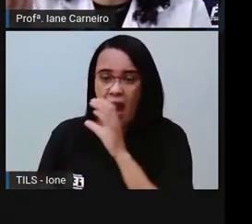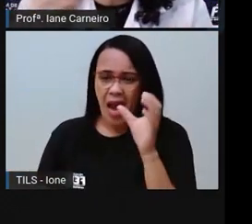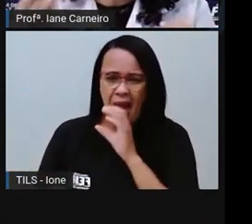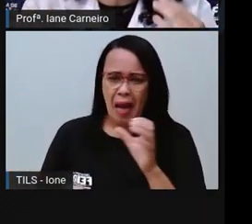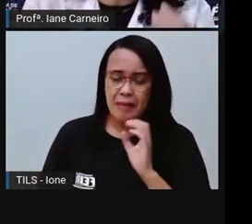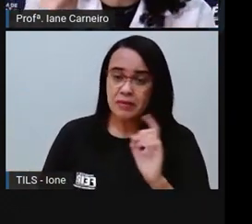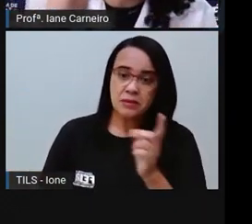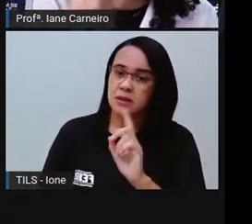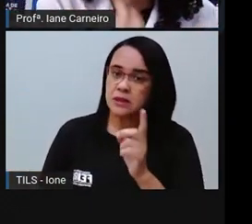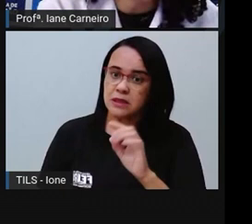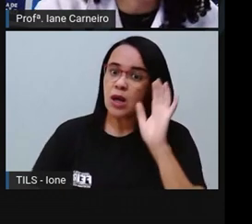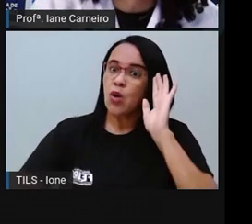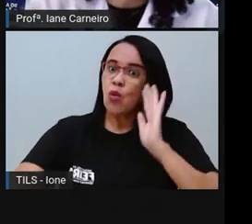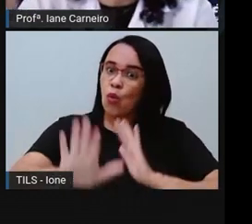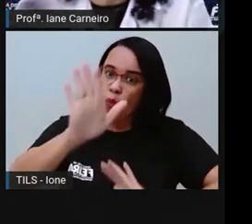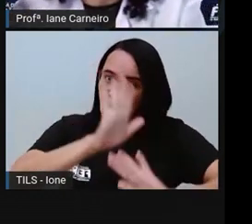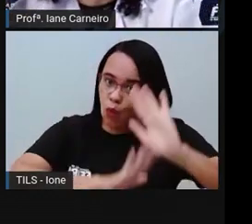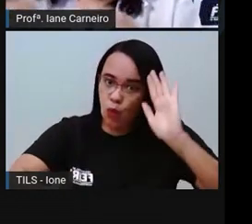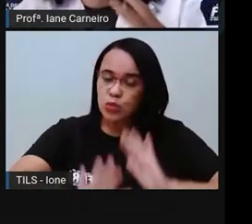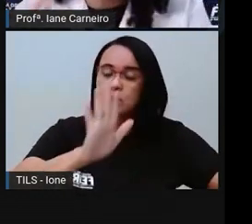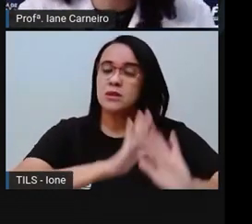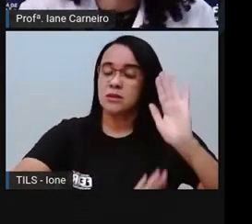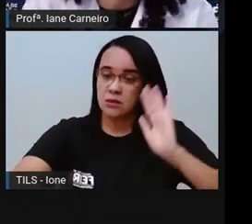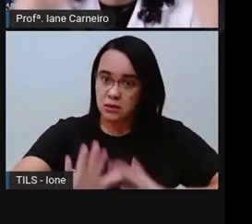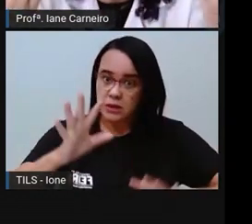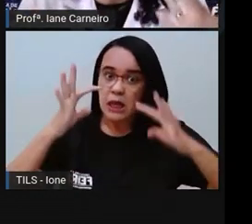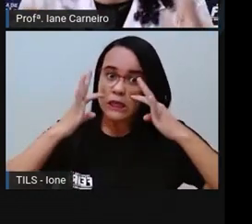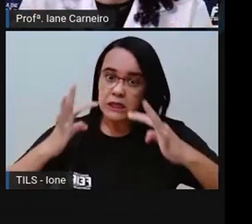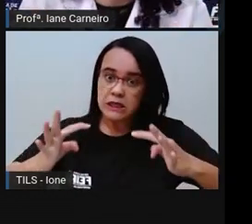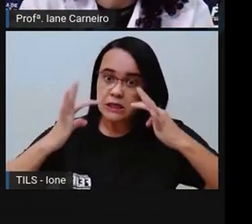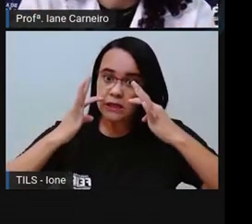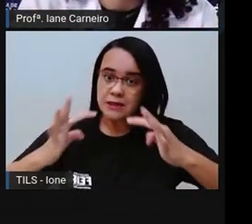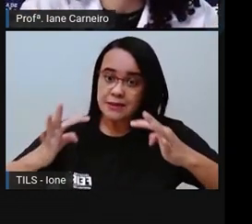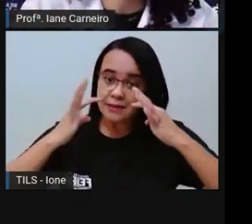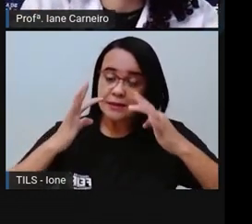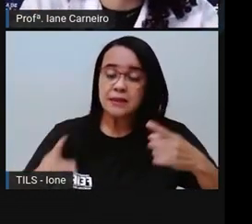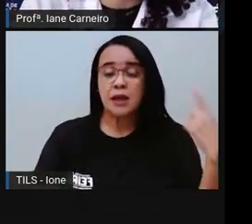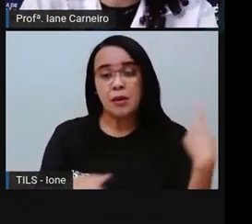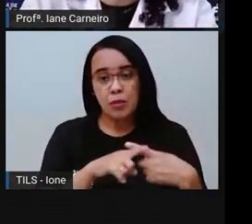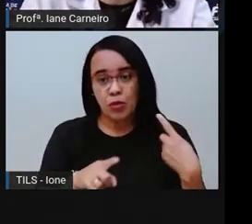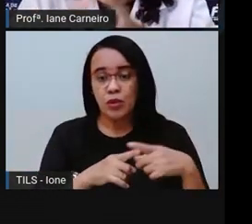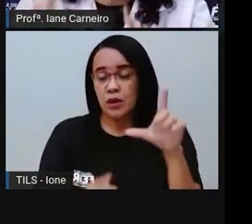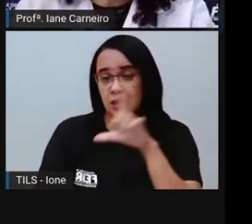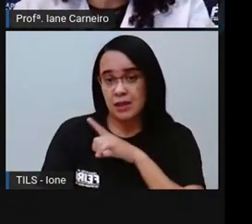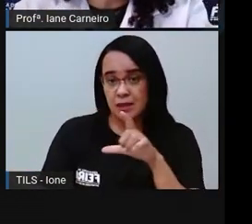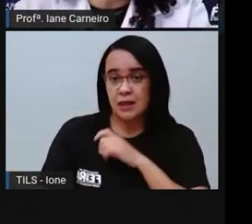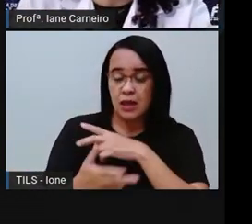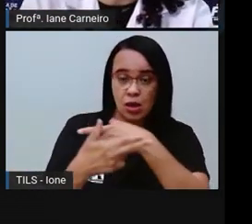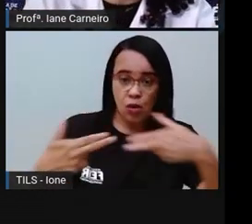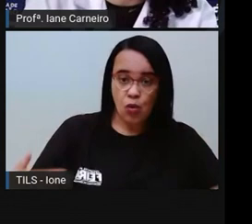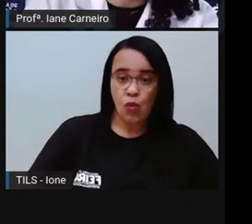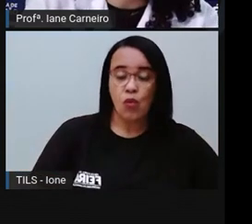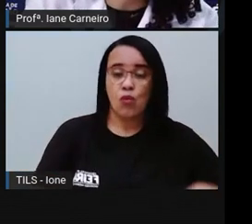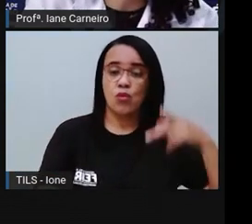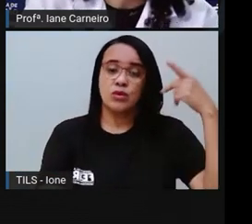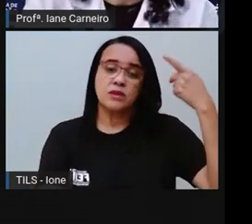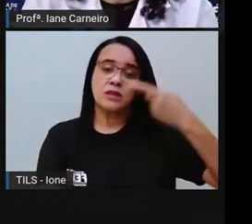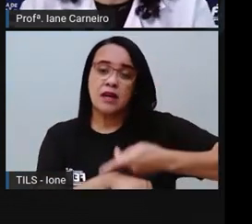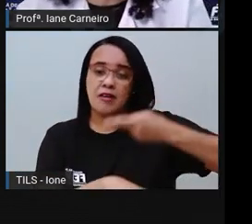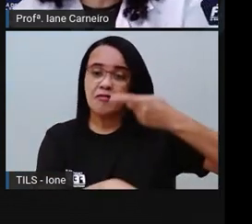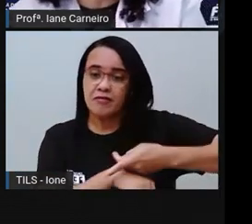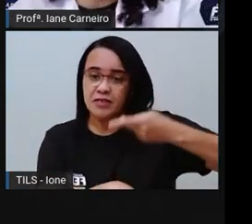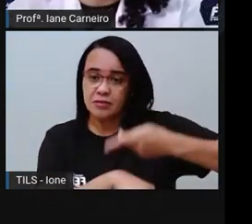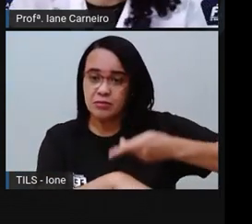cuidado, porque tem muita coisa de vidro e você pode se machucar e machucar outras pessoas, né? Então, tem algumas regrinhas lá no shopping também